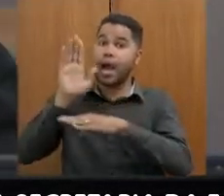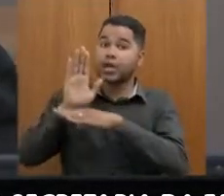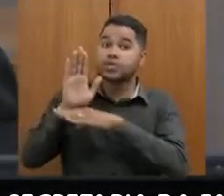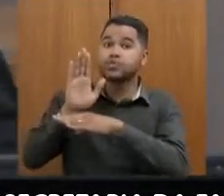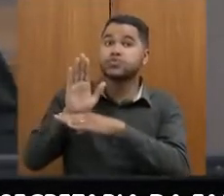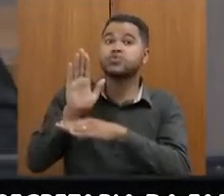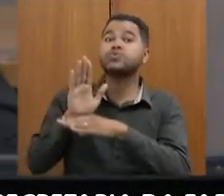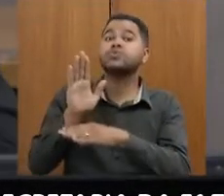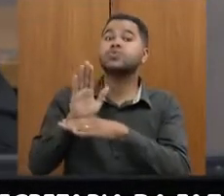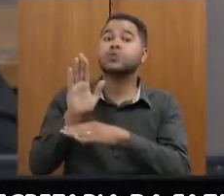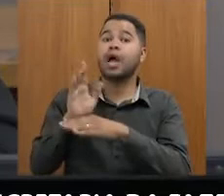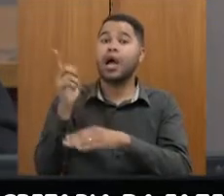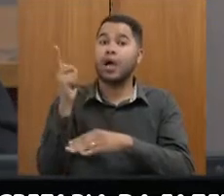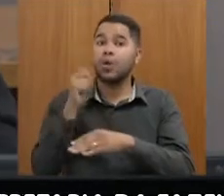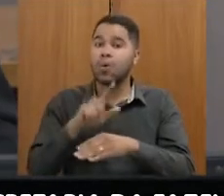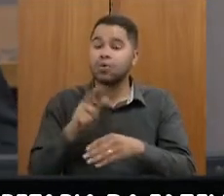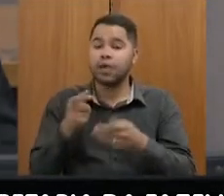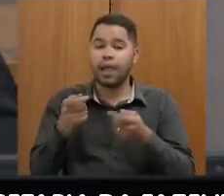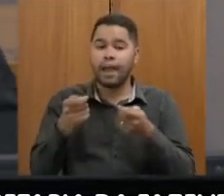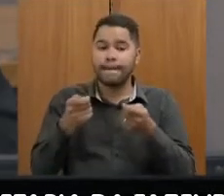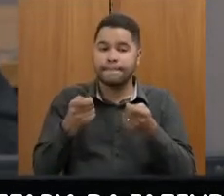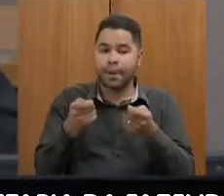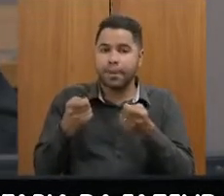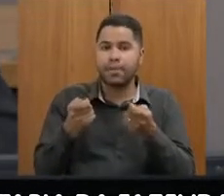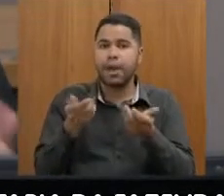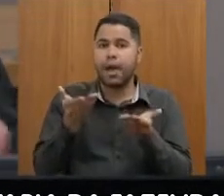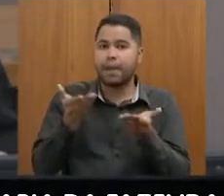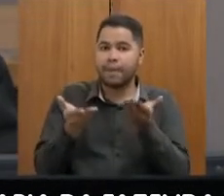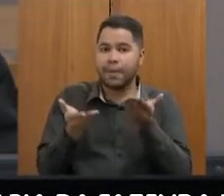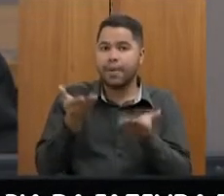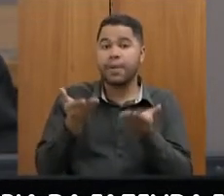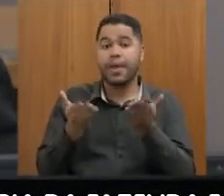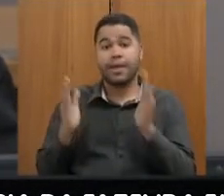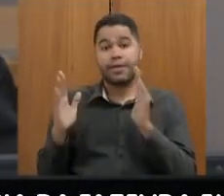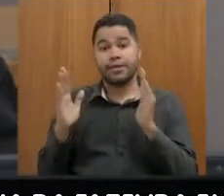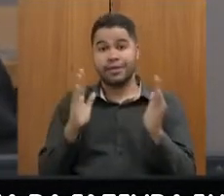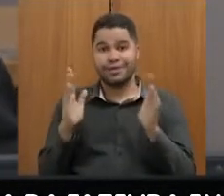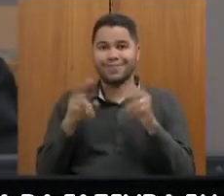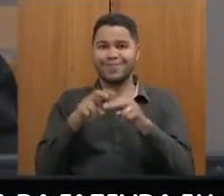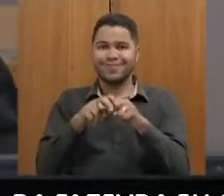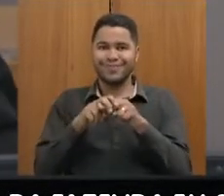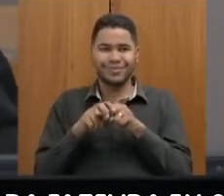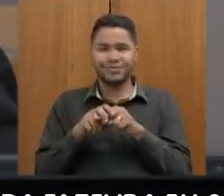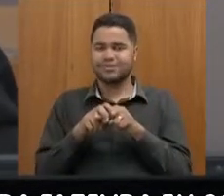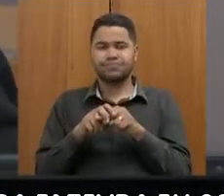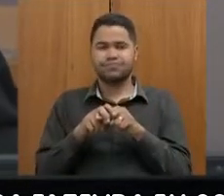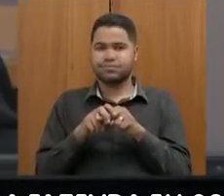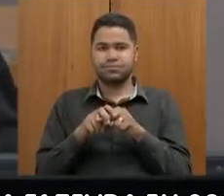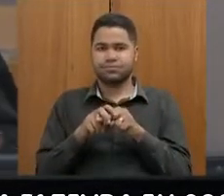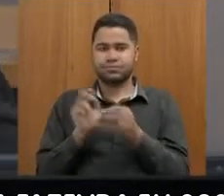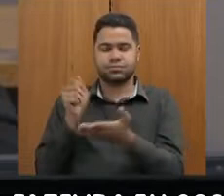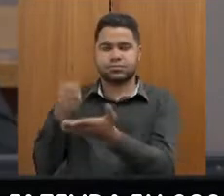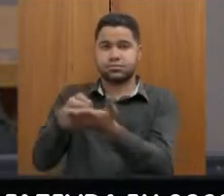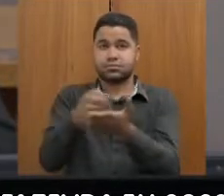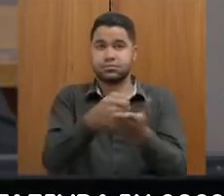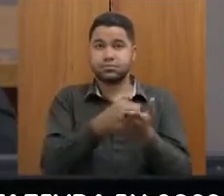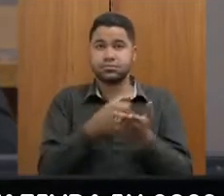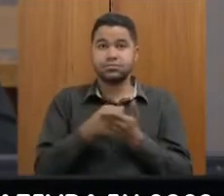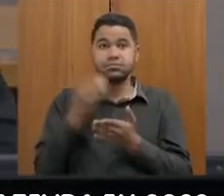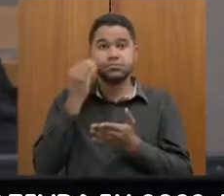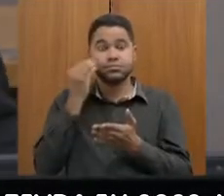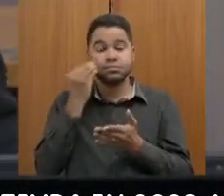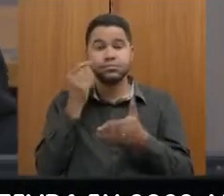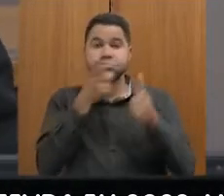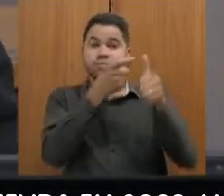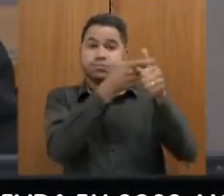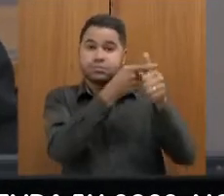Estado a equacionar, aproveitando que, neste momento, em função das liminares não estão sendo pagas, equacionar passivos